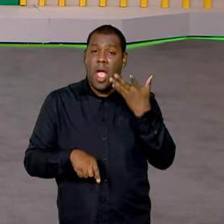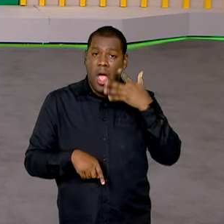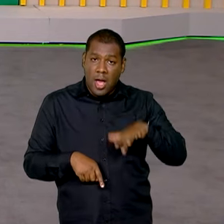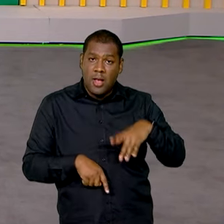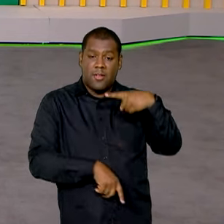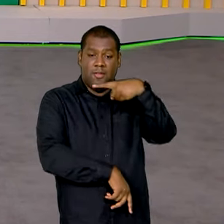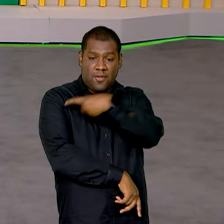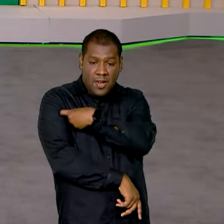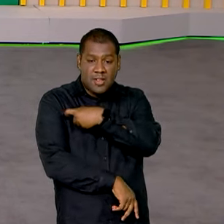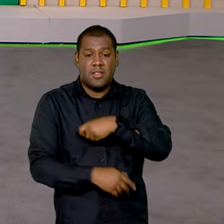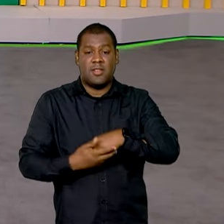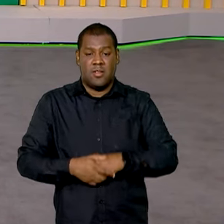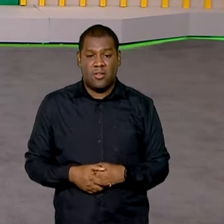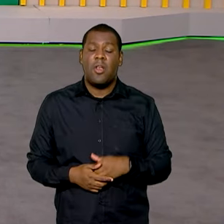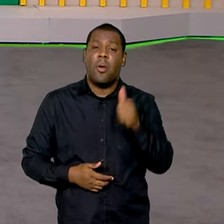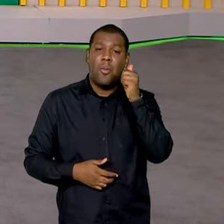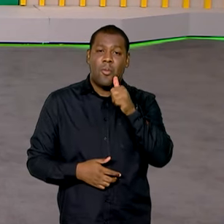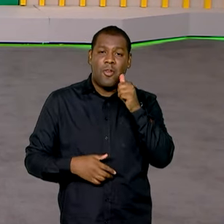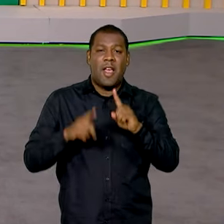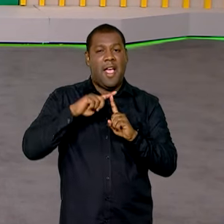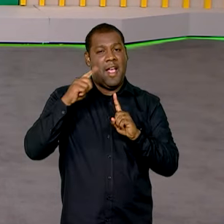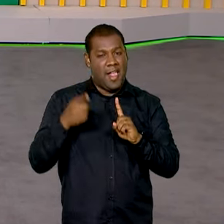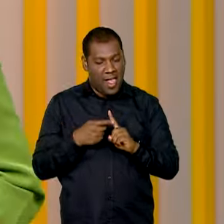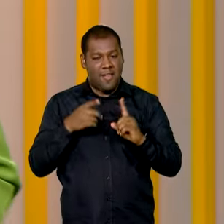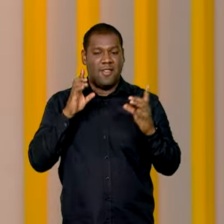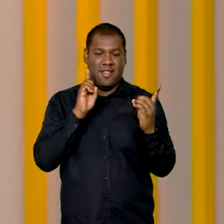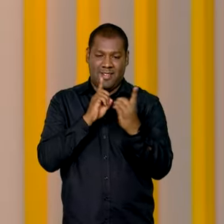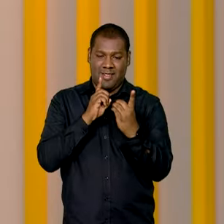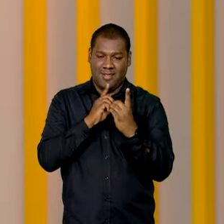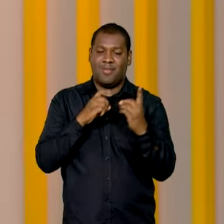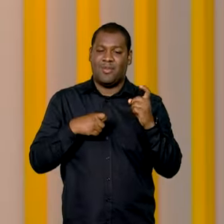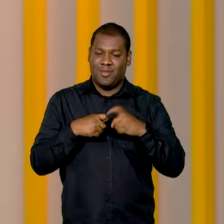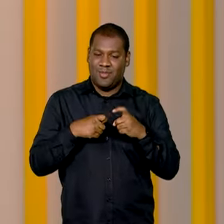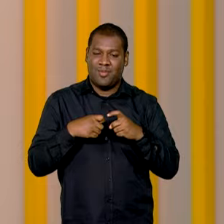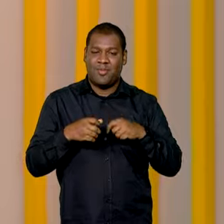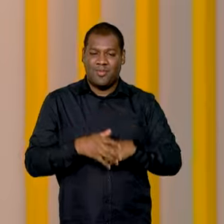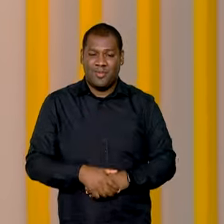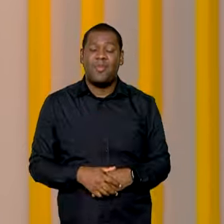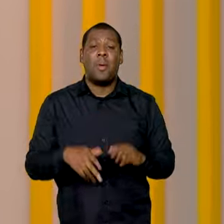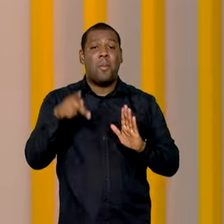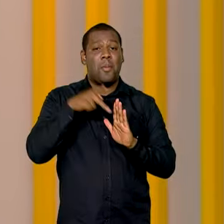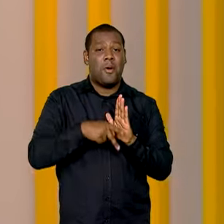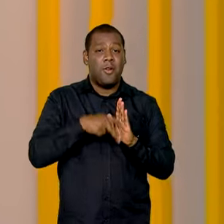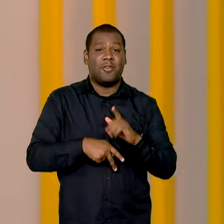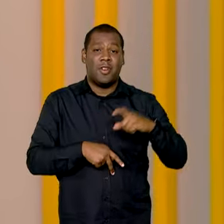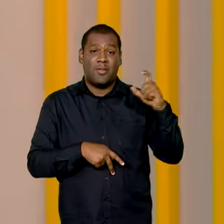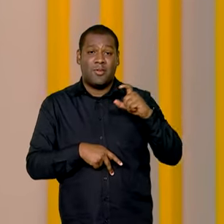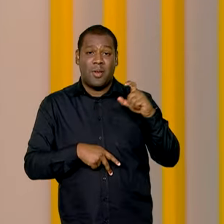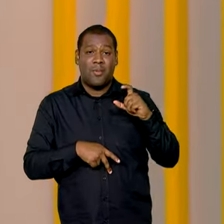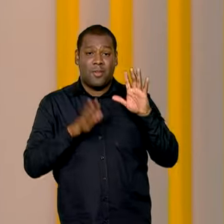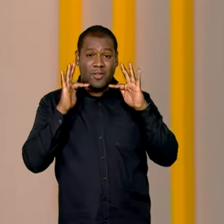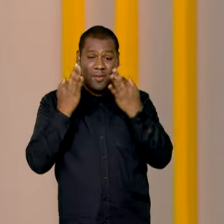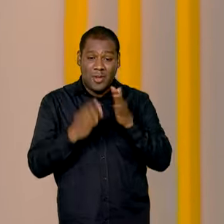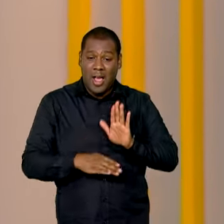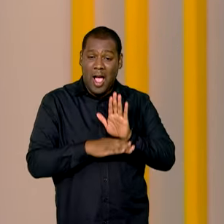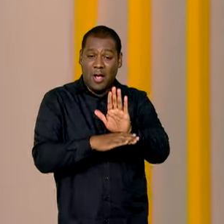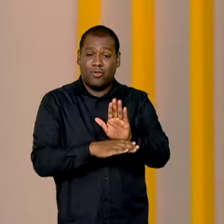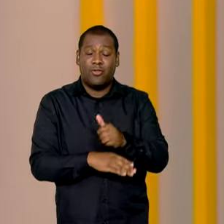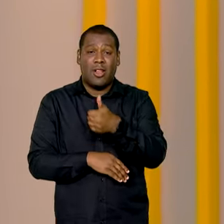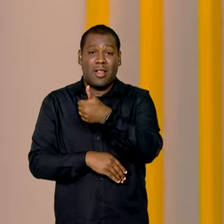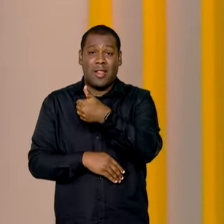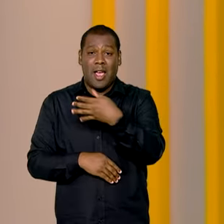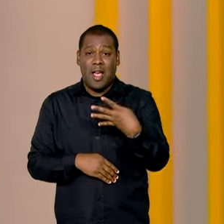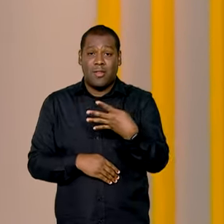acompanhamento pré-natal das gestantes. O programa atende a milhões de famílias, são mais de 14